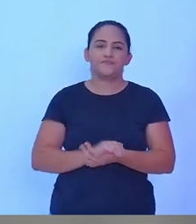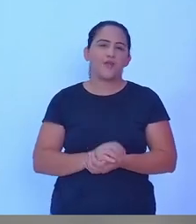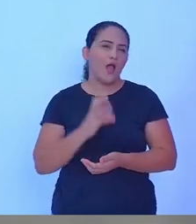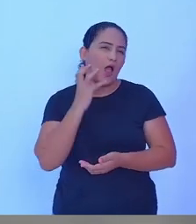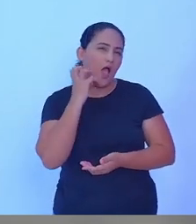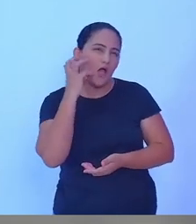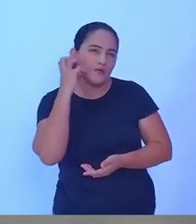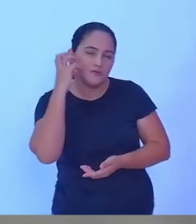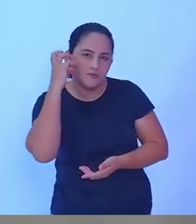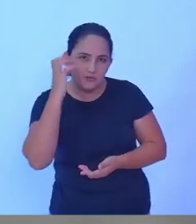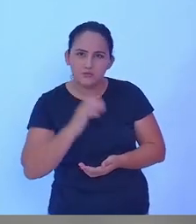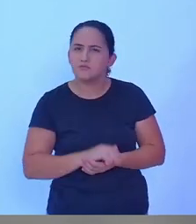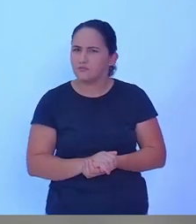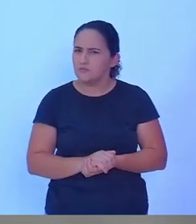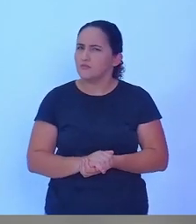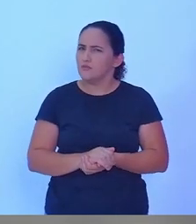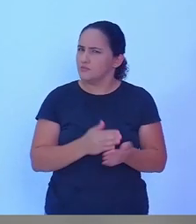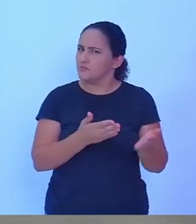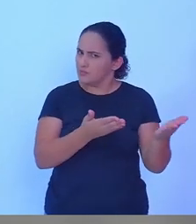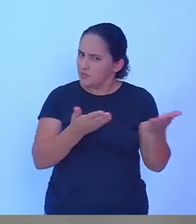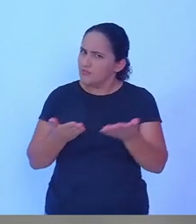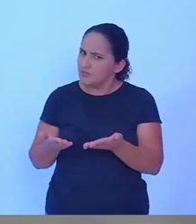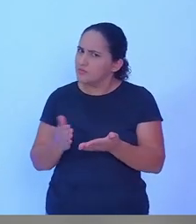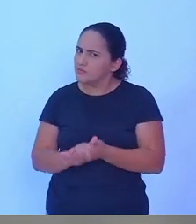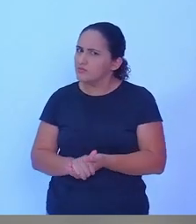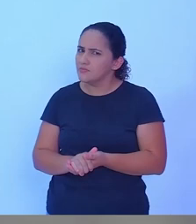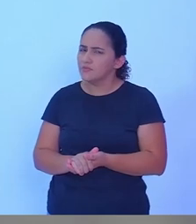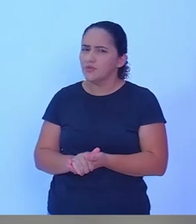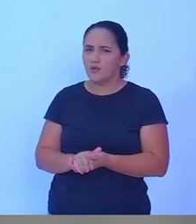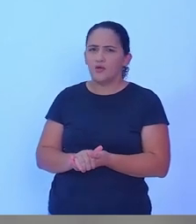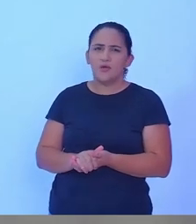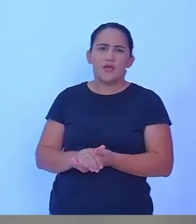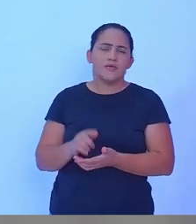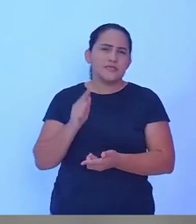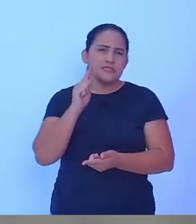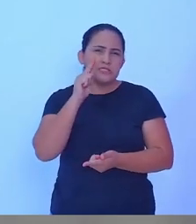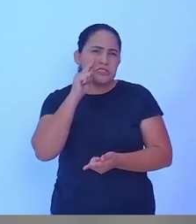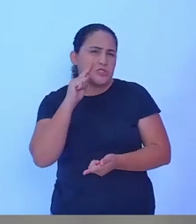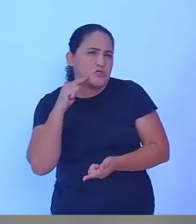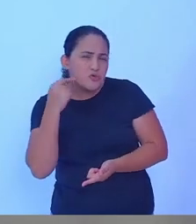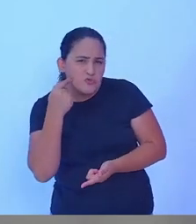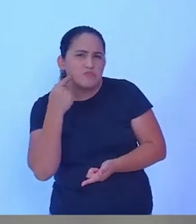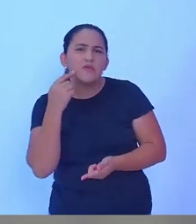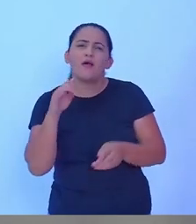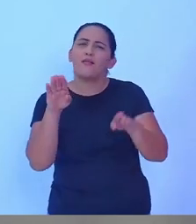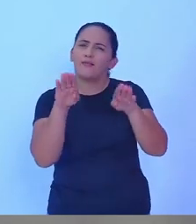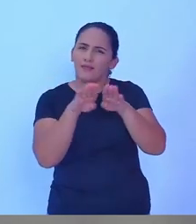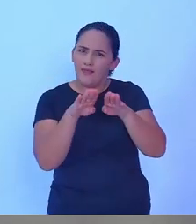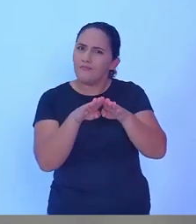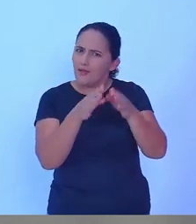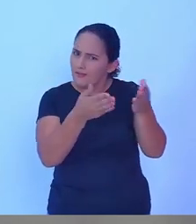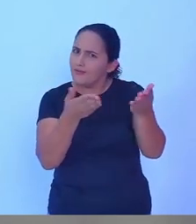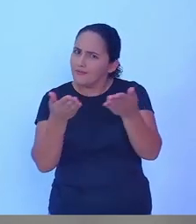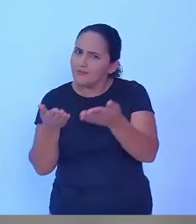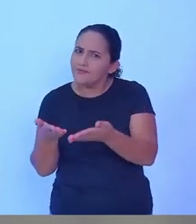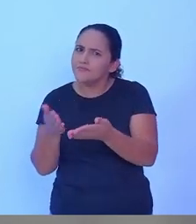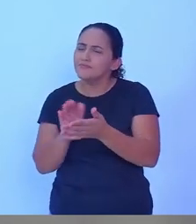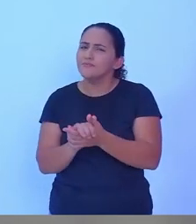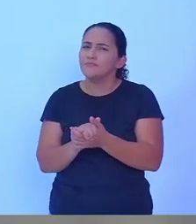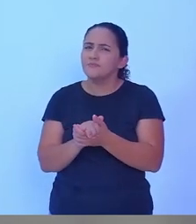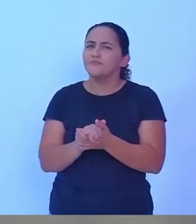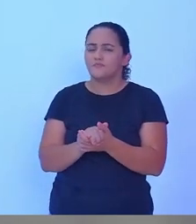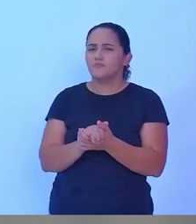recebeu convite, o José Aparecido Buzica, o Zinho, recebeu convite, Luzindo Sotelli